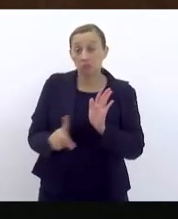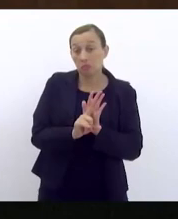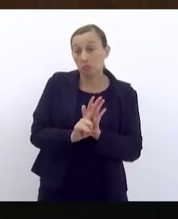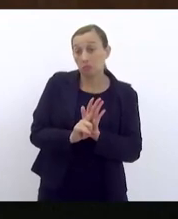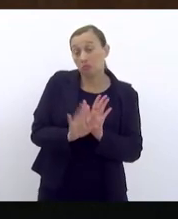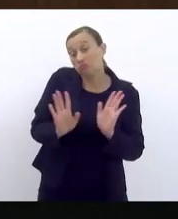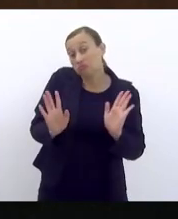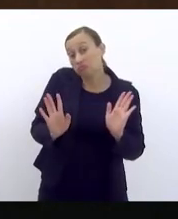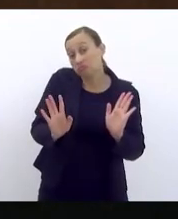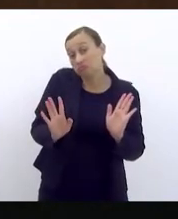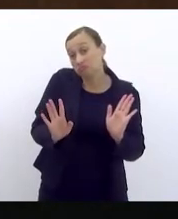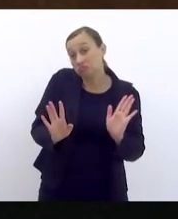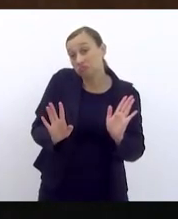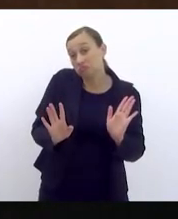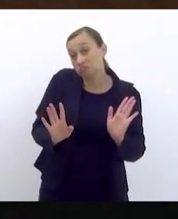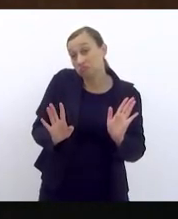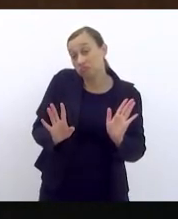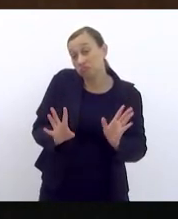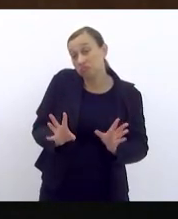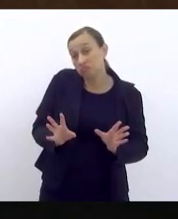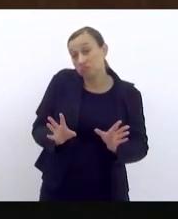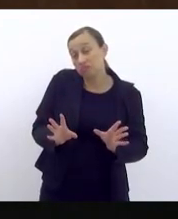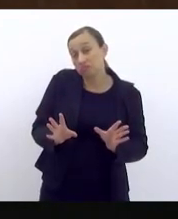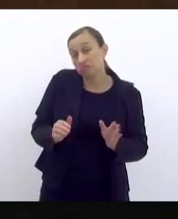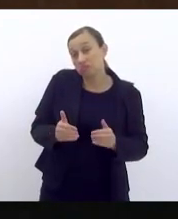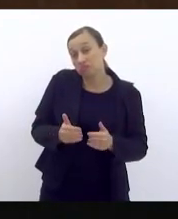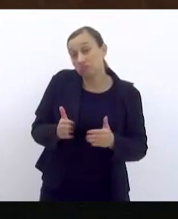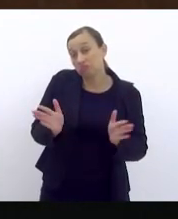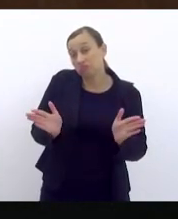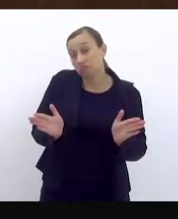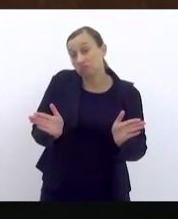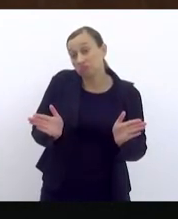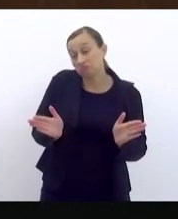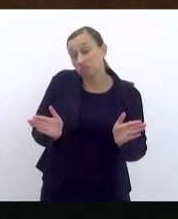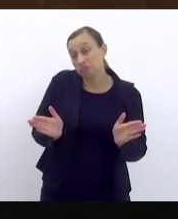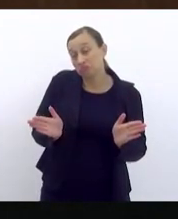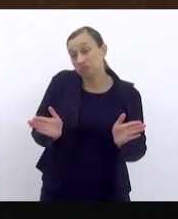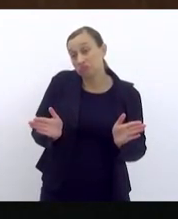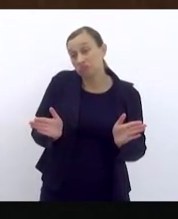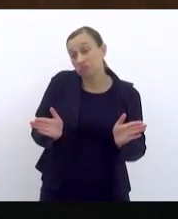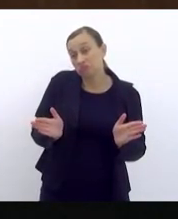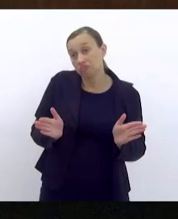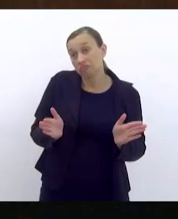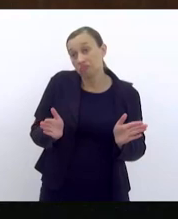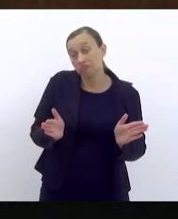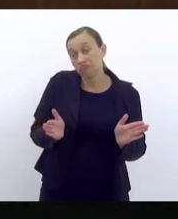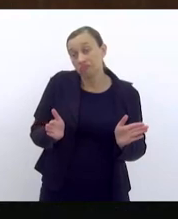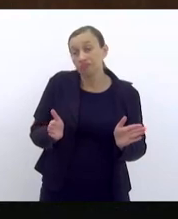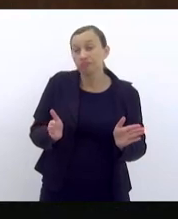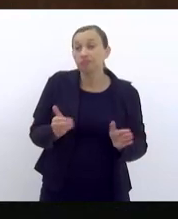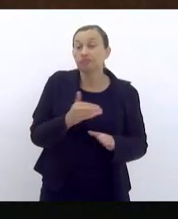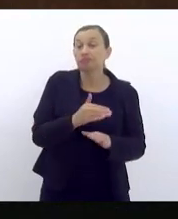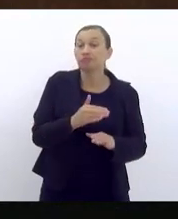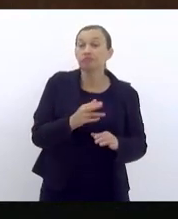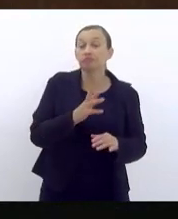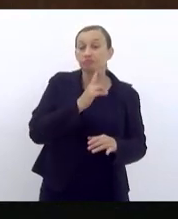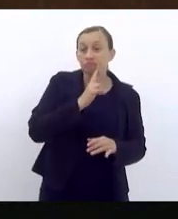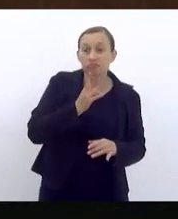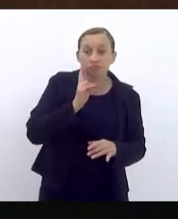de dar abertura para que os estabelecimentos comerciais